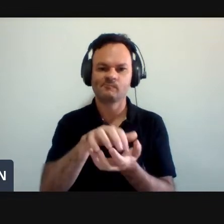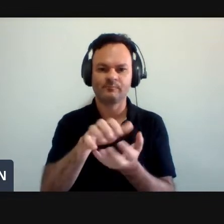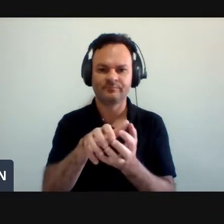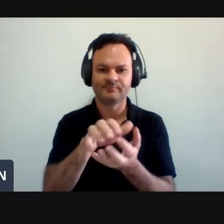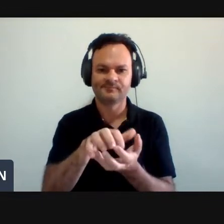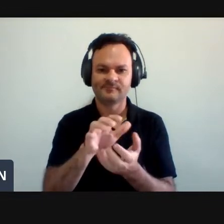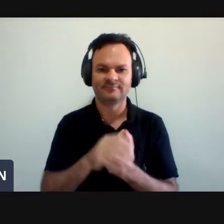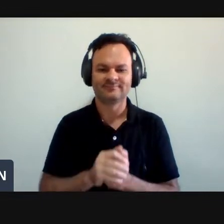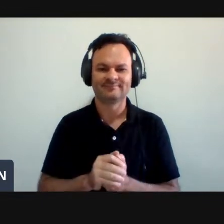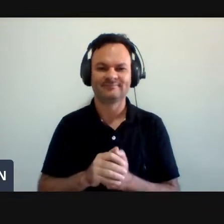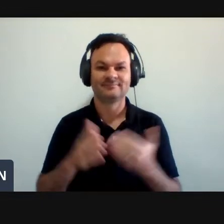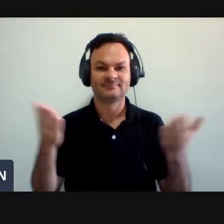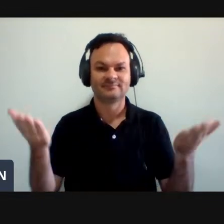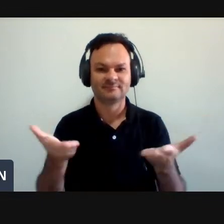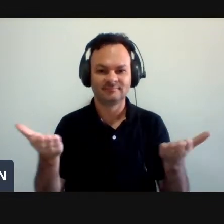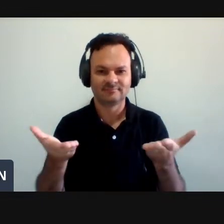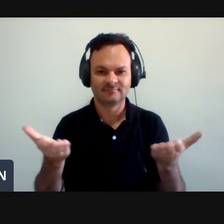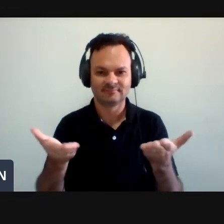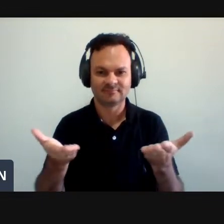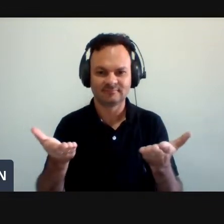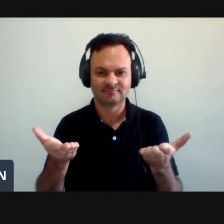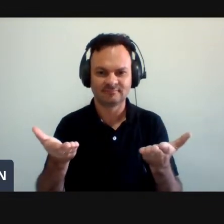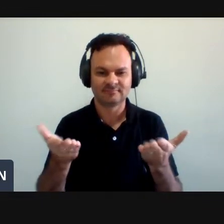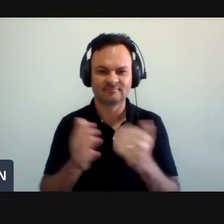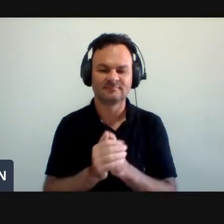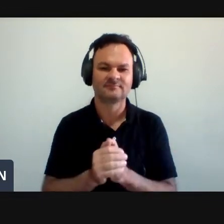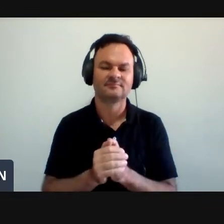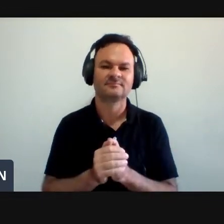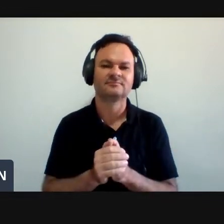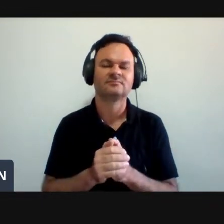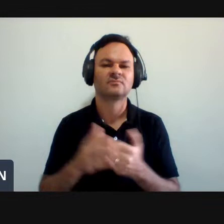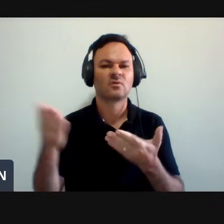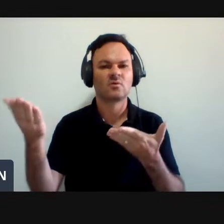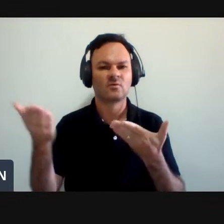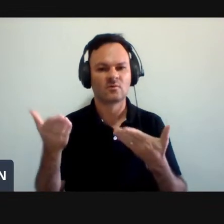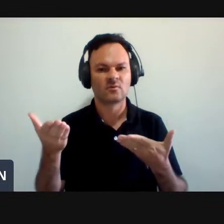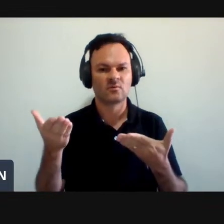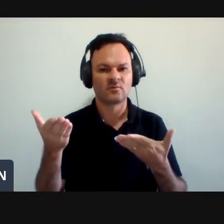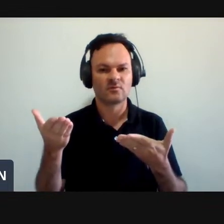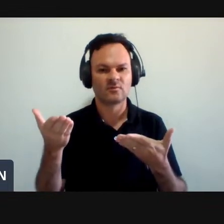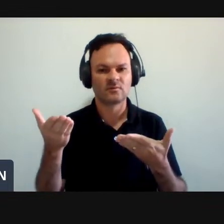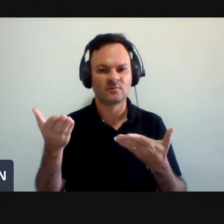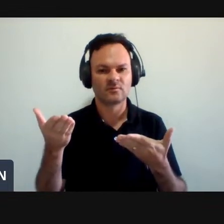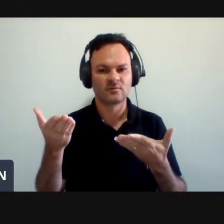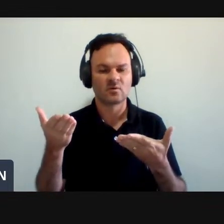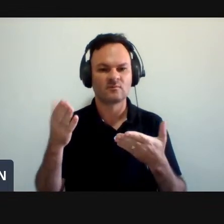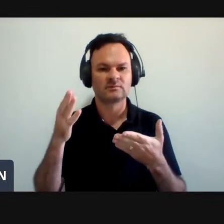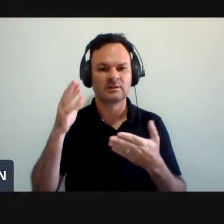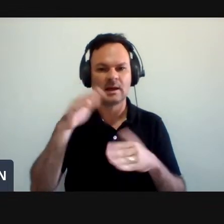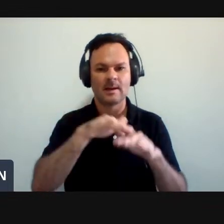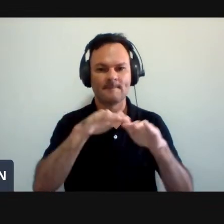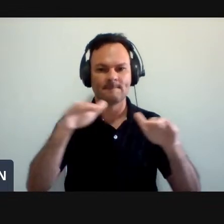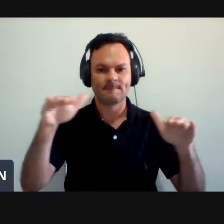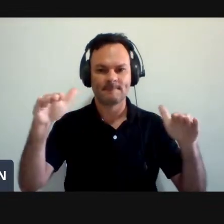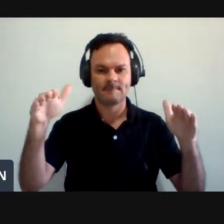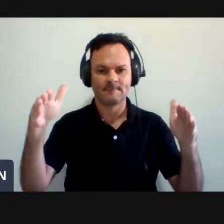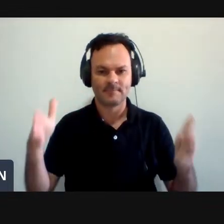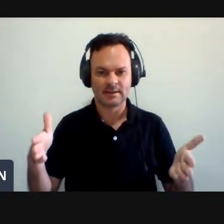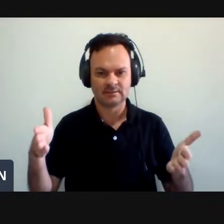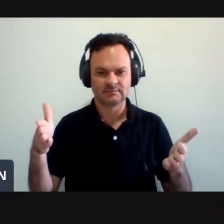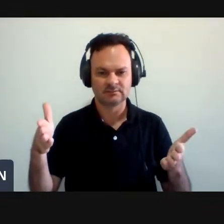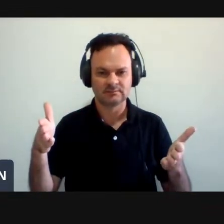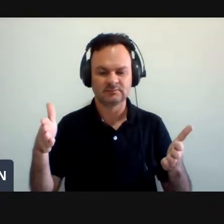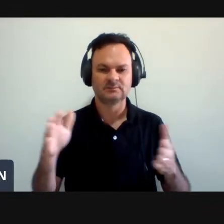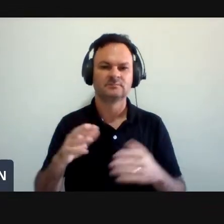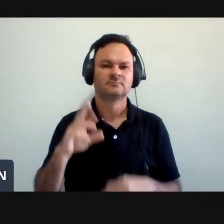Neste instante, convidaremos para compor a mesa diretora as seguintes autoridades